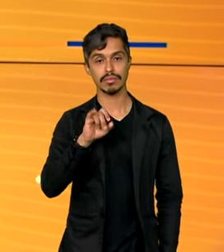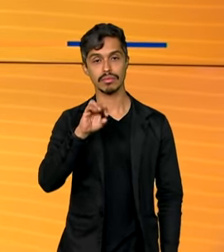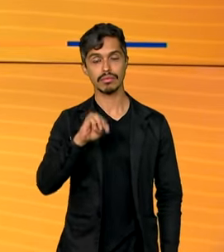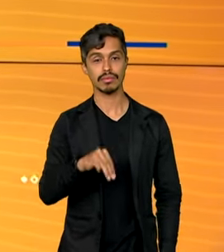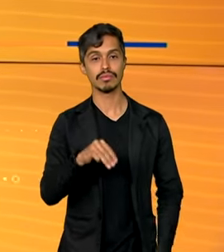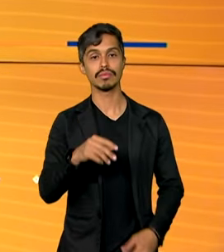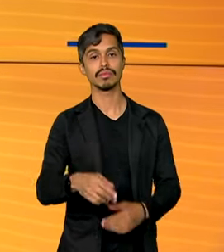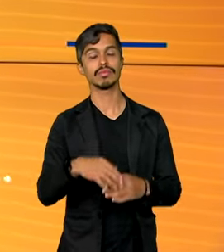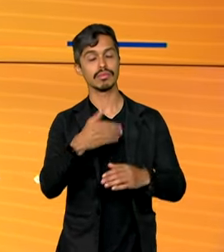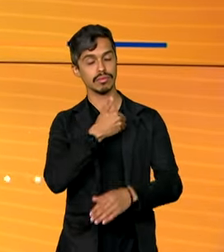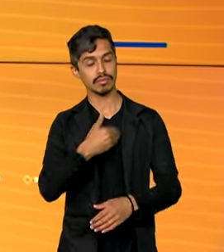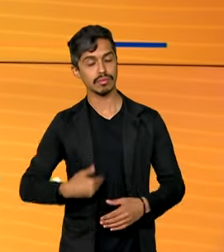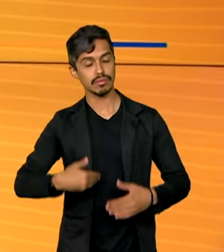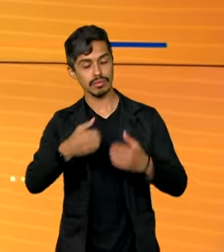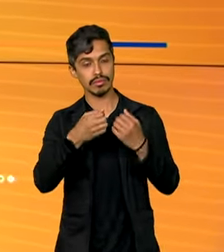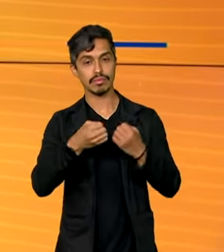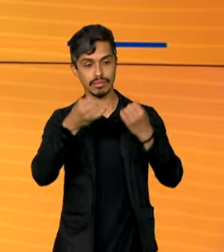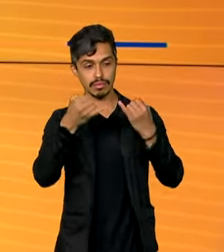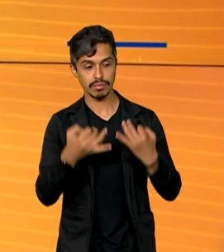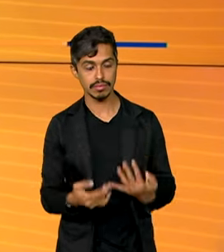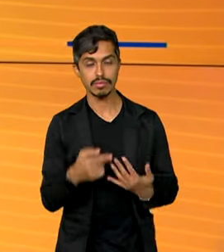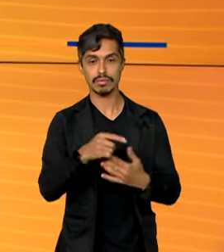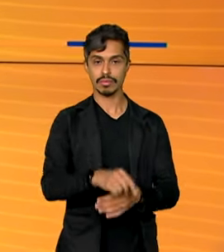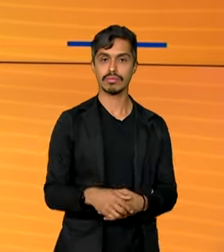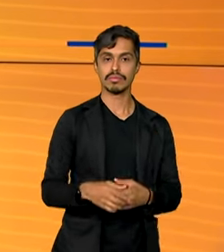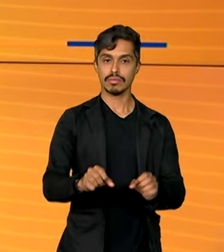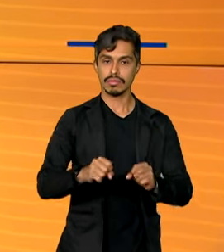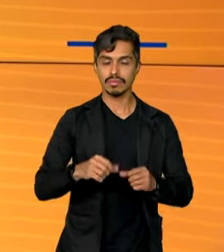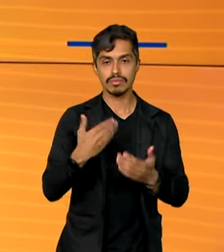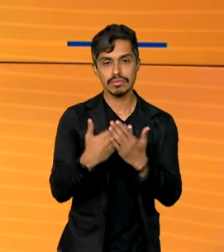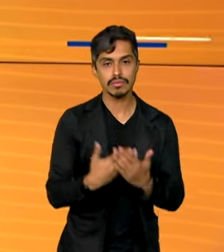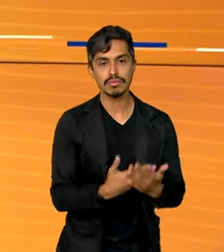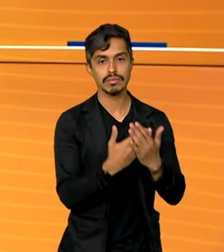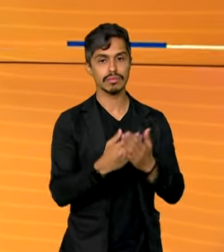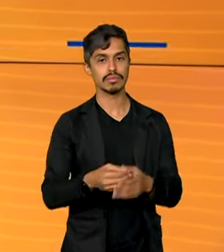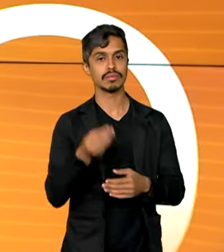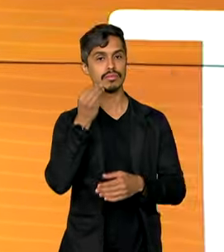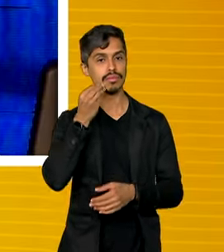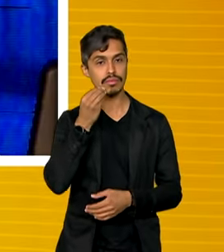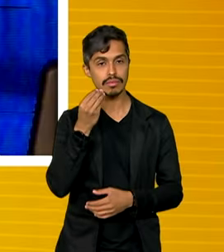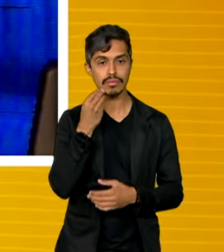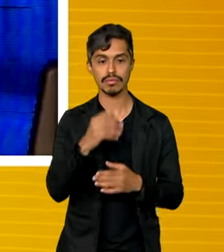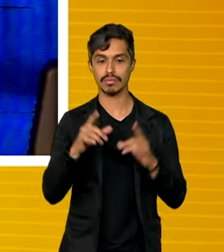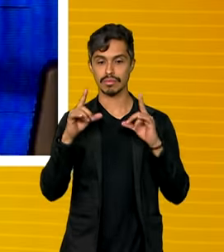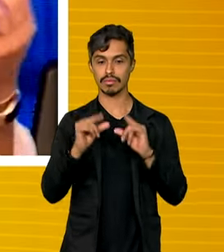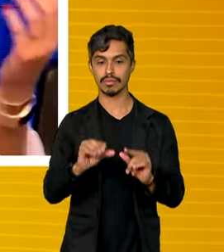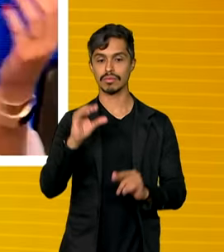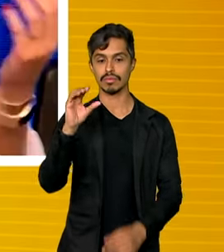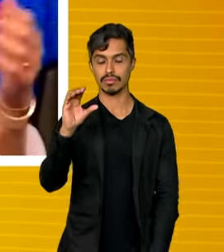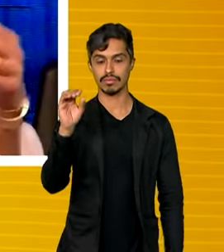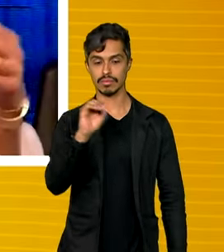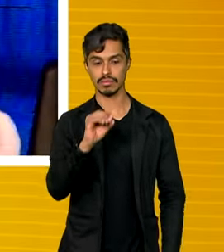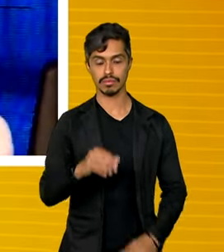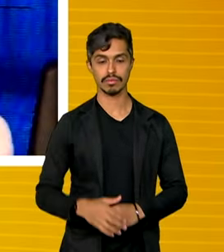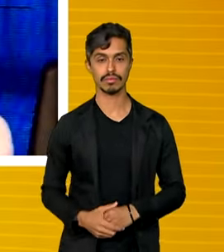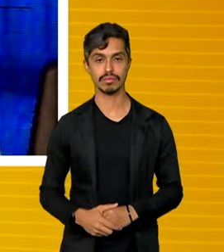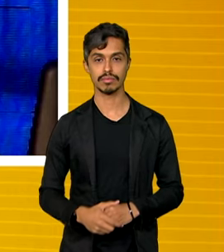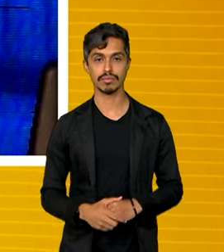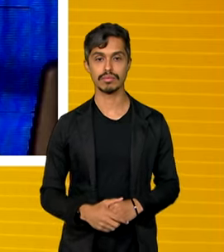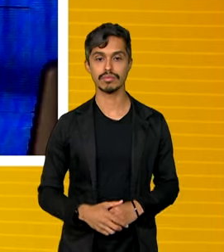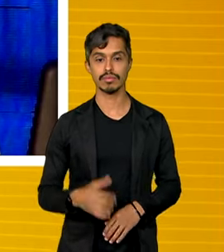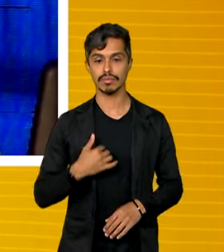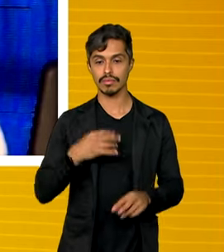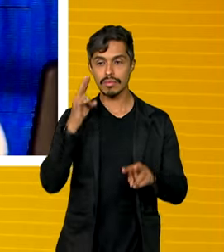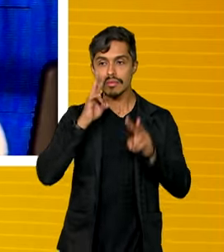políticas públicas para incentivar a descarbonização sem engessar o setor. Eu enxergo diversas